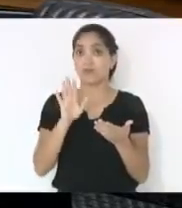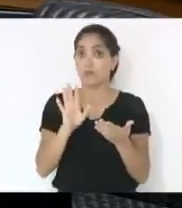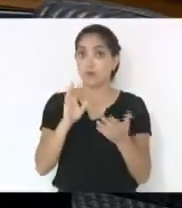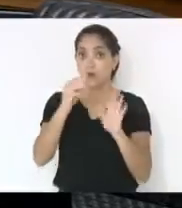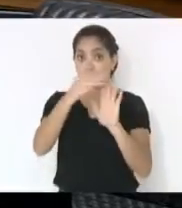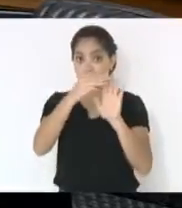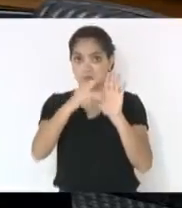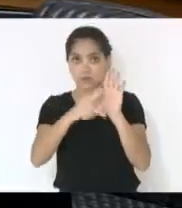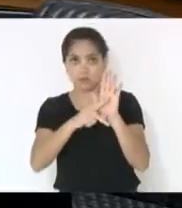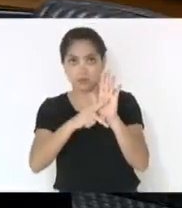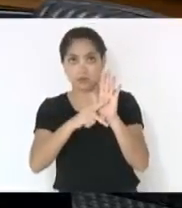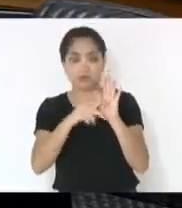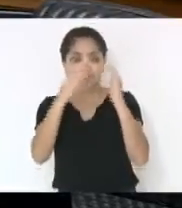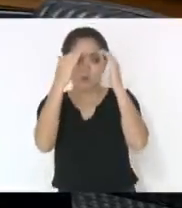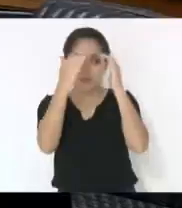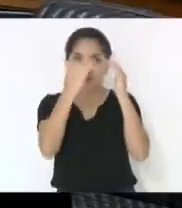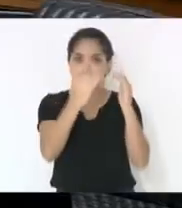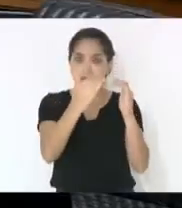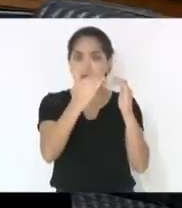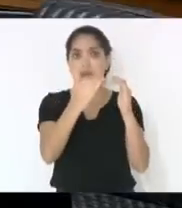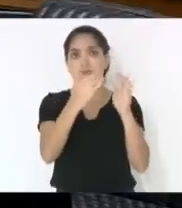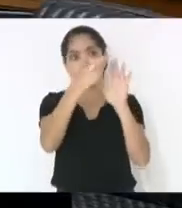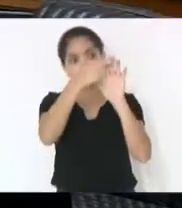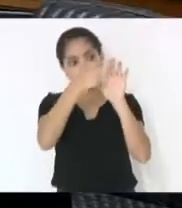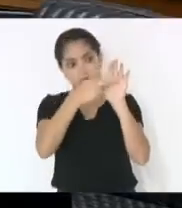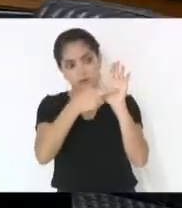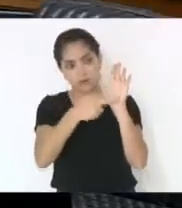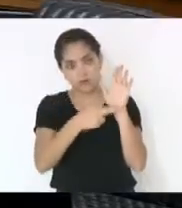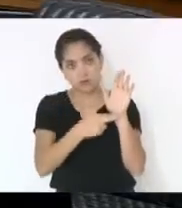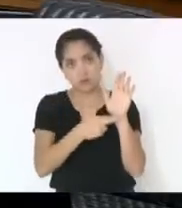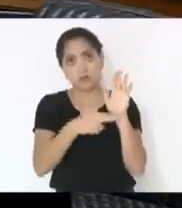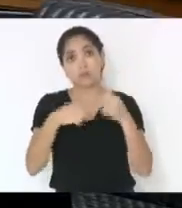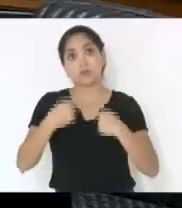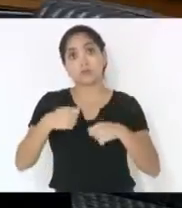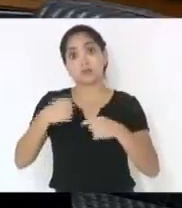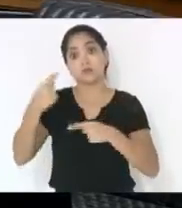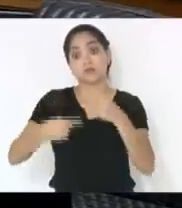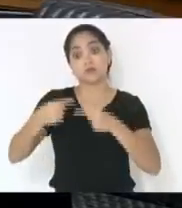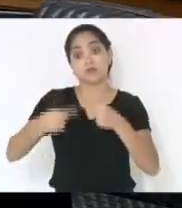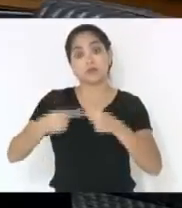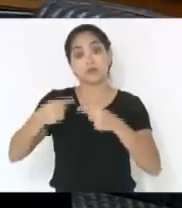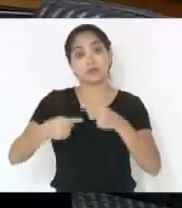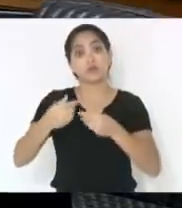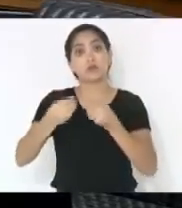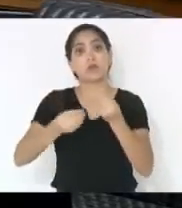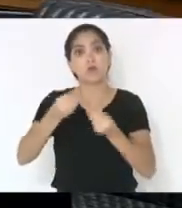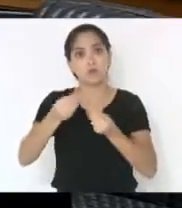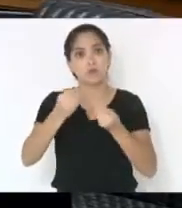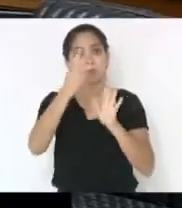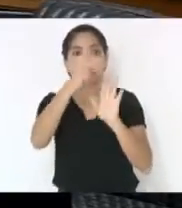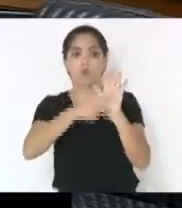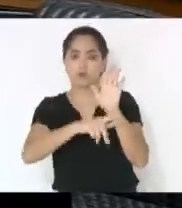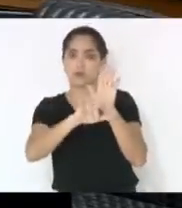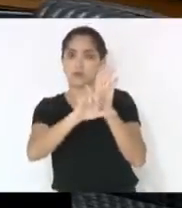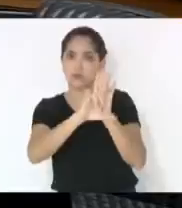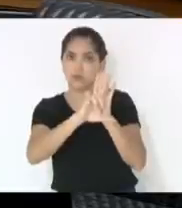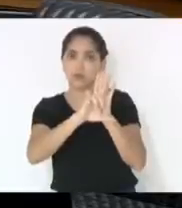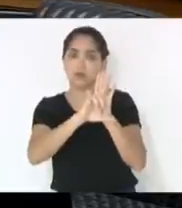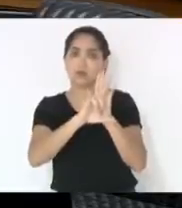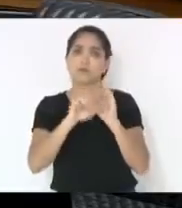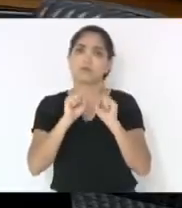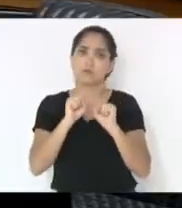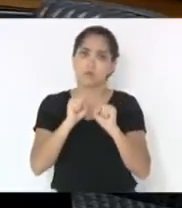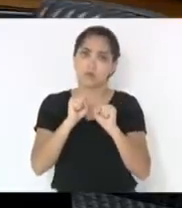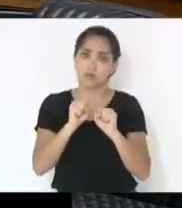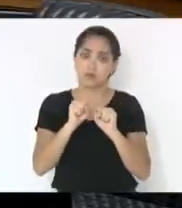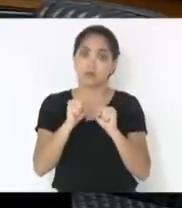critério da urgência e relevância e teriam que ser aqui debatidas na forma de projeto de lei. Evidentemente, poderia, na forma de projeto